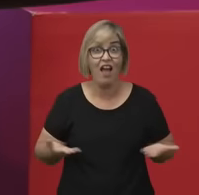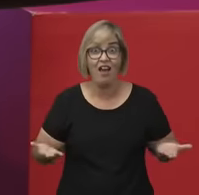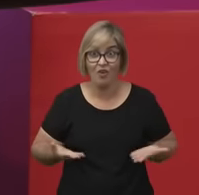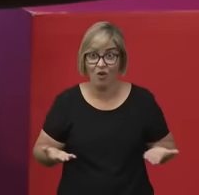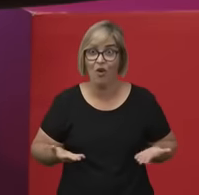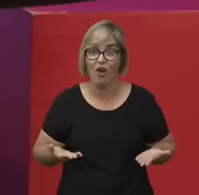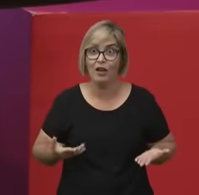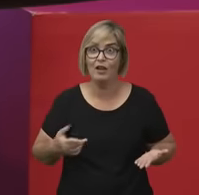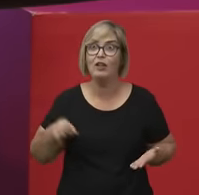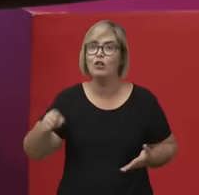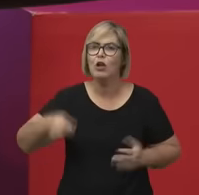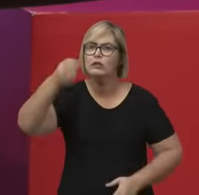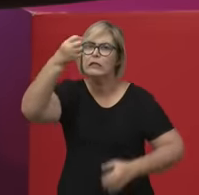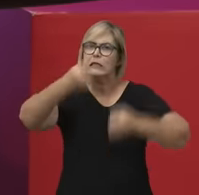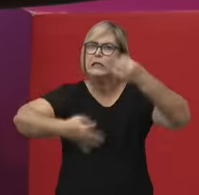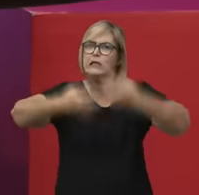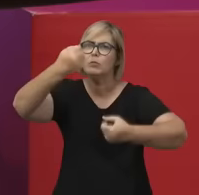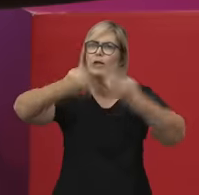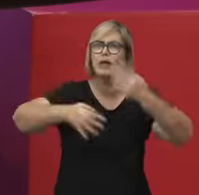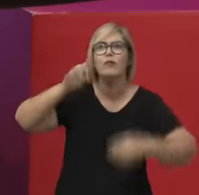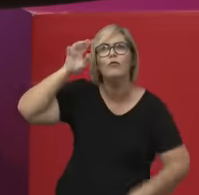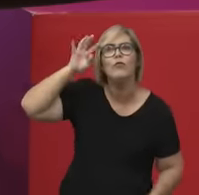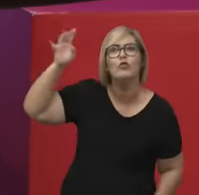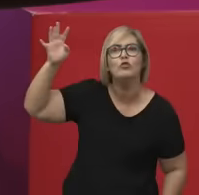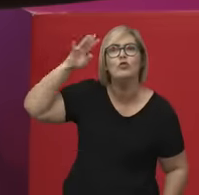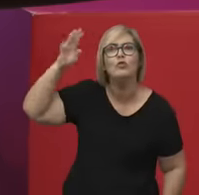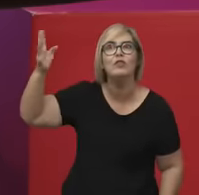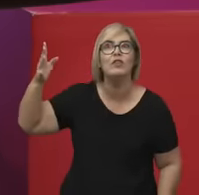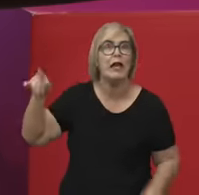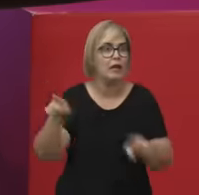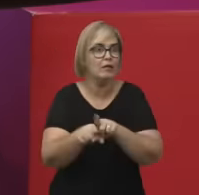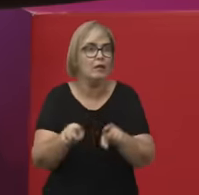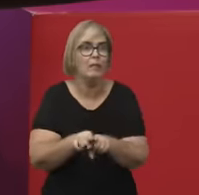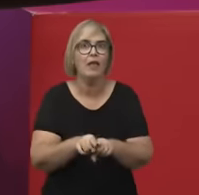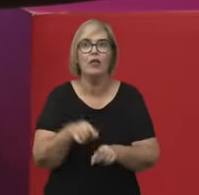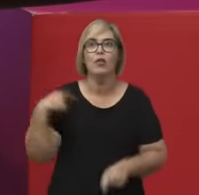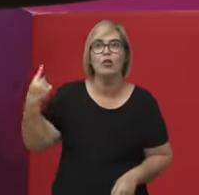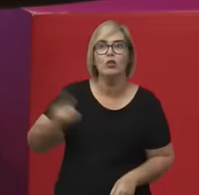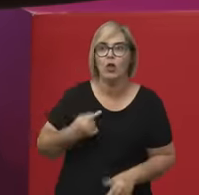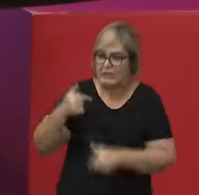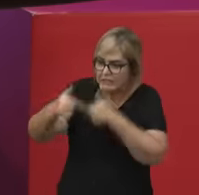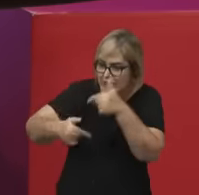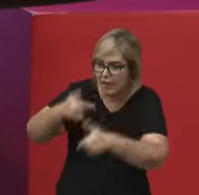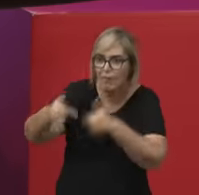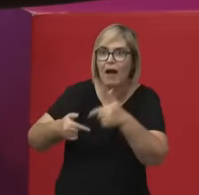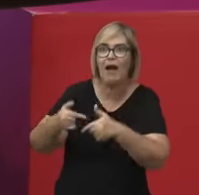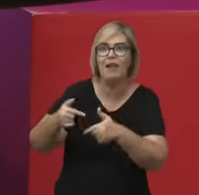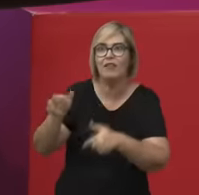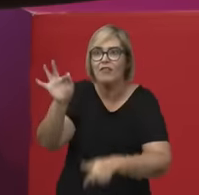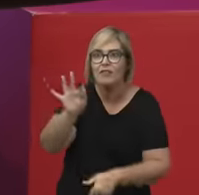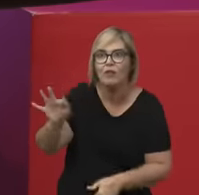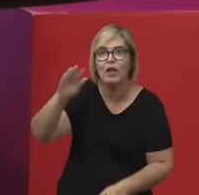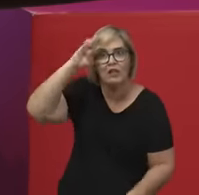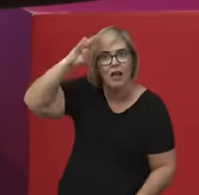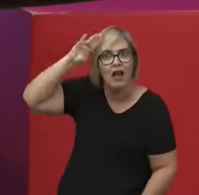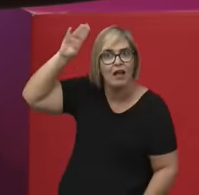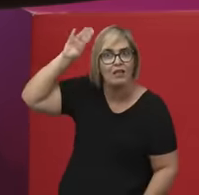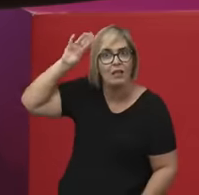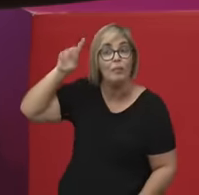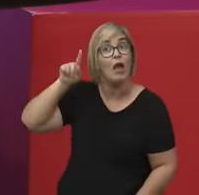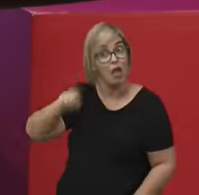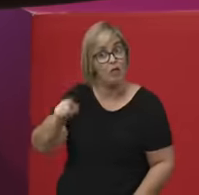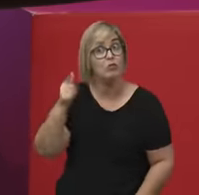gente está aqui falando de filosofia, quando a gente ocupa cargos na universidade, isso é uma conquista histórica, muito recente,